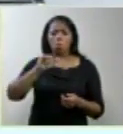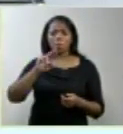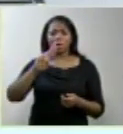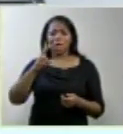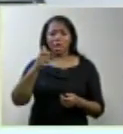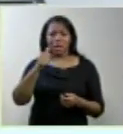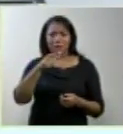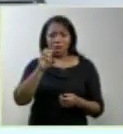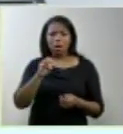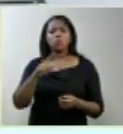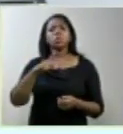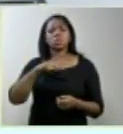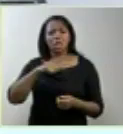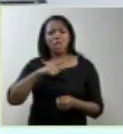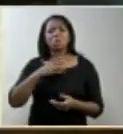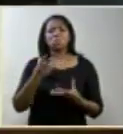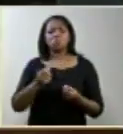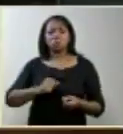todos os anos.